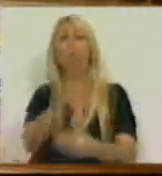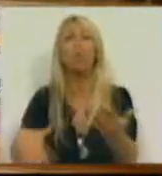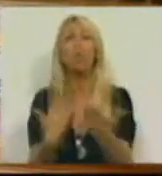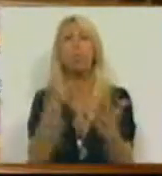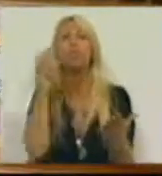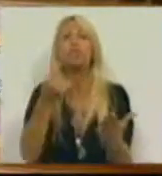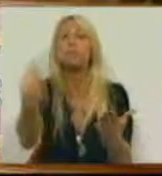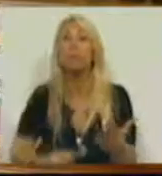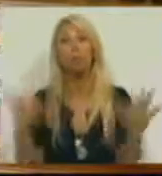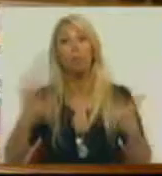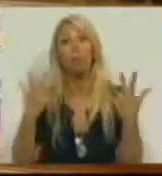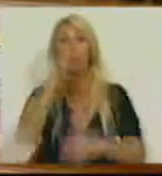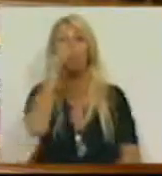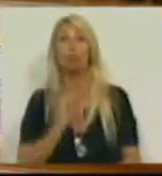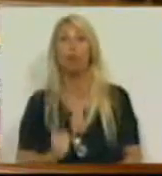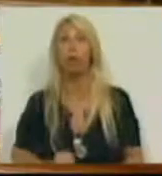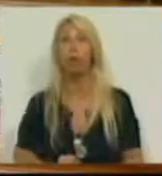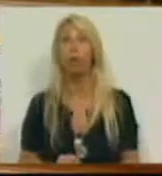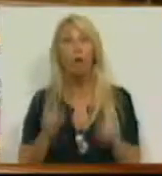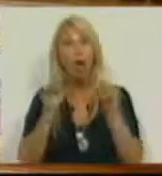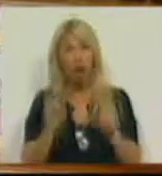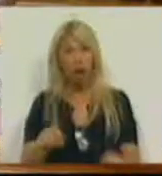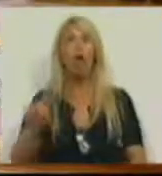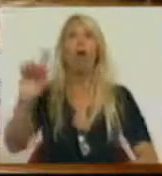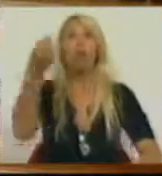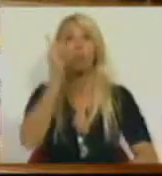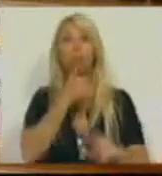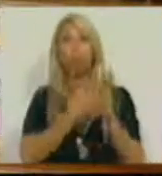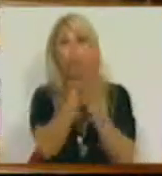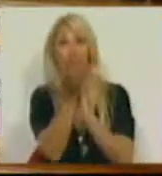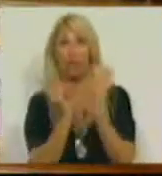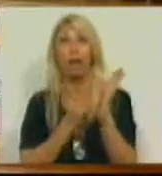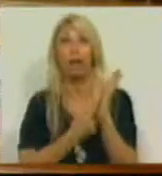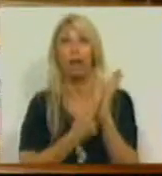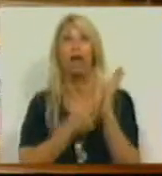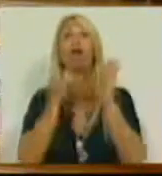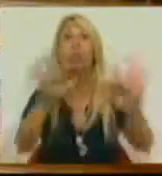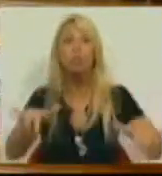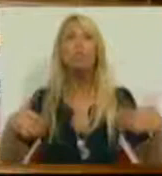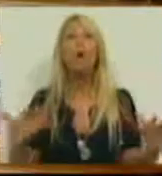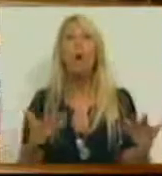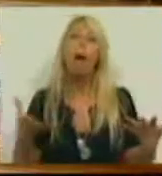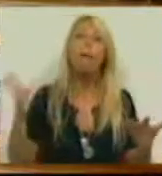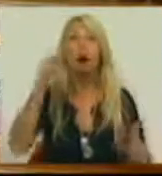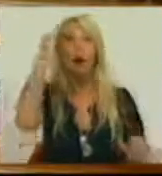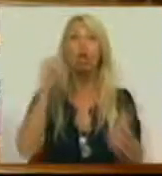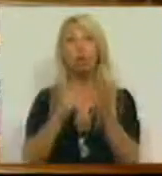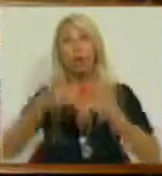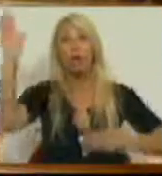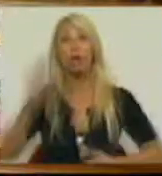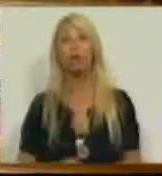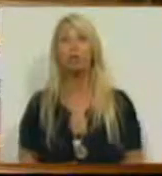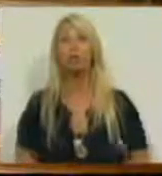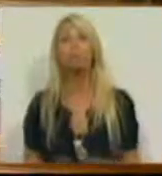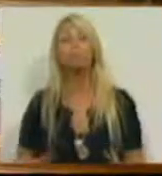especialidade do orçamento de Estado e aí talvez estas mesmas medidas pudessem ser mais consequentes? Porque